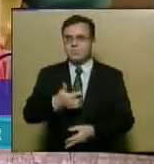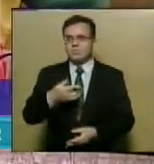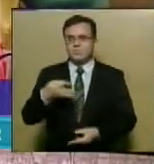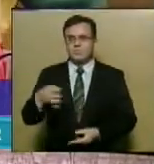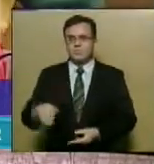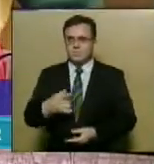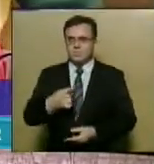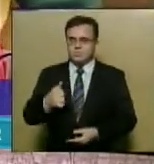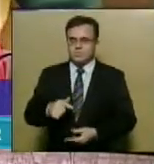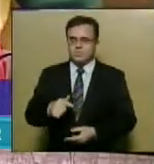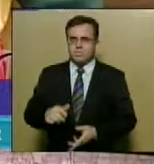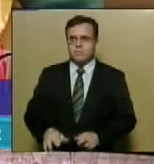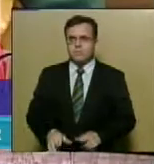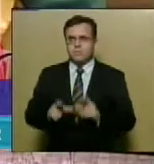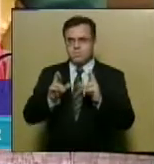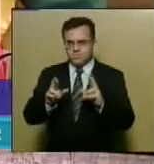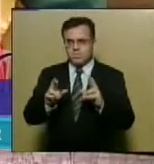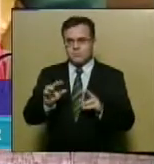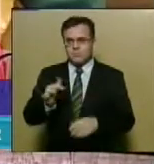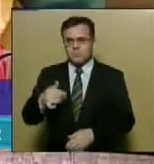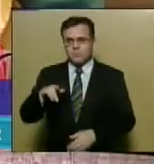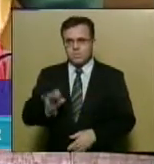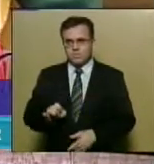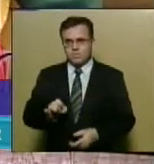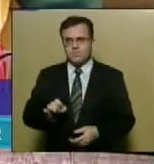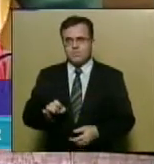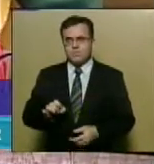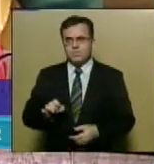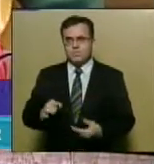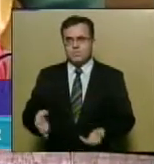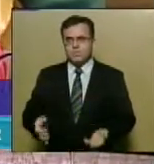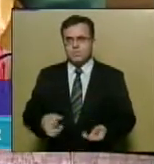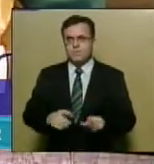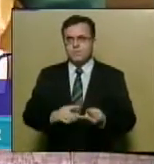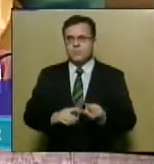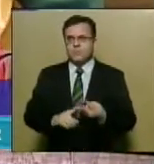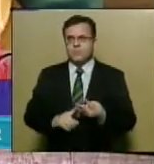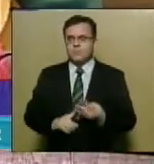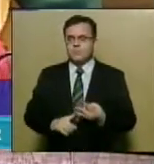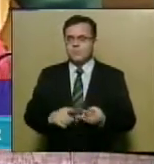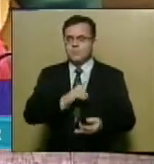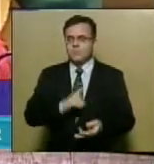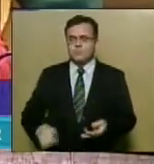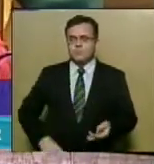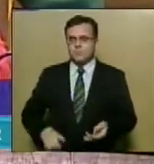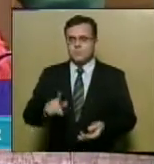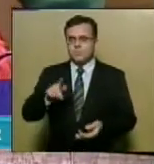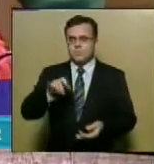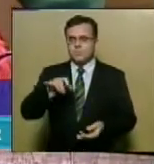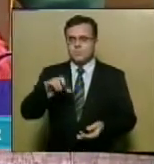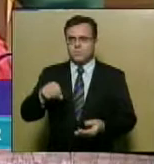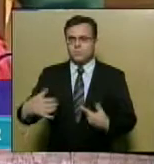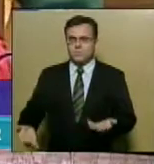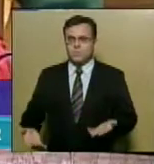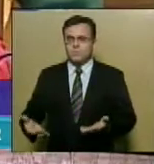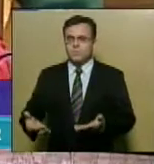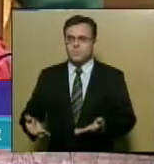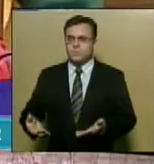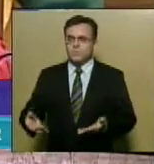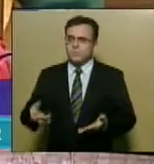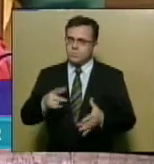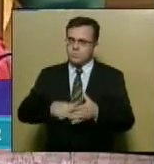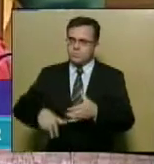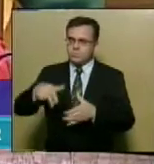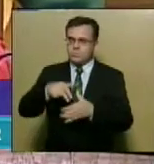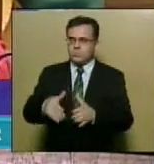de 2017, de autoria dos deputados Garibaldi Mendonça e Luciano Pimentel. O deputado Geógio Passos ocupou a trimunda saudando